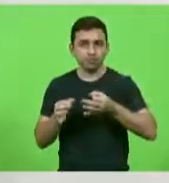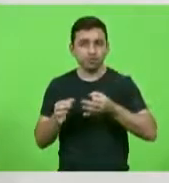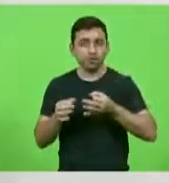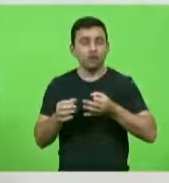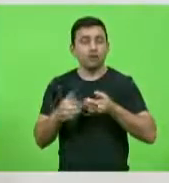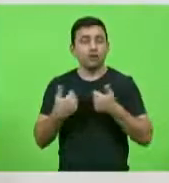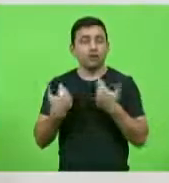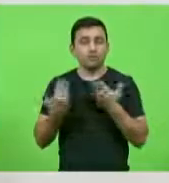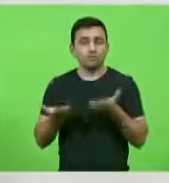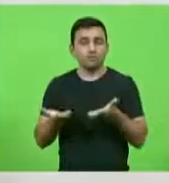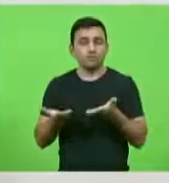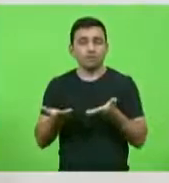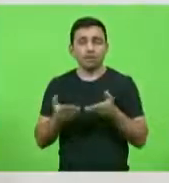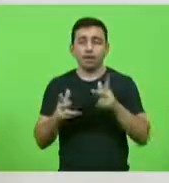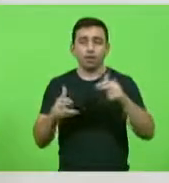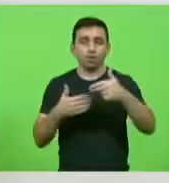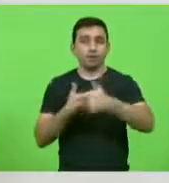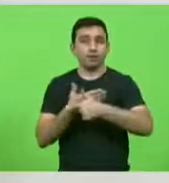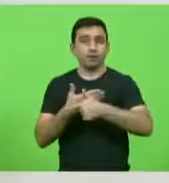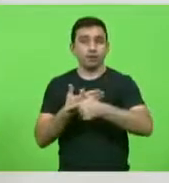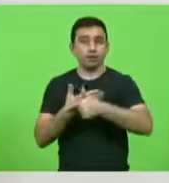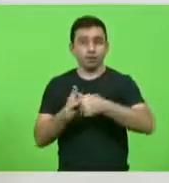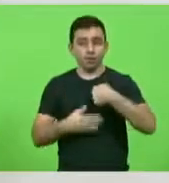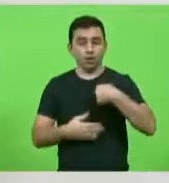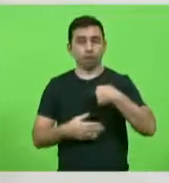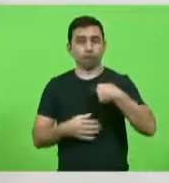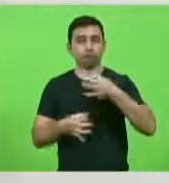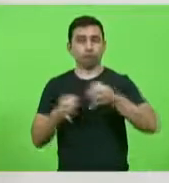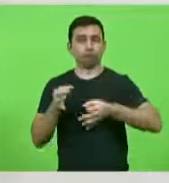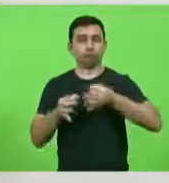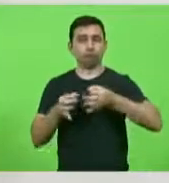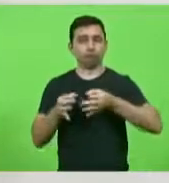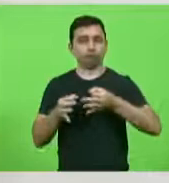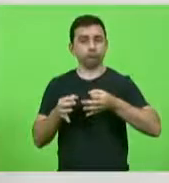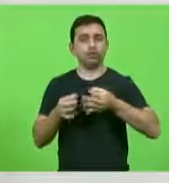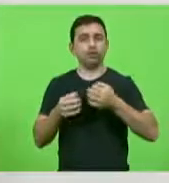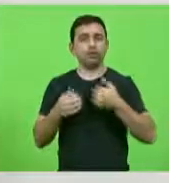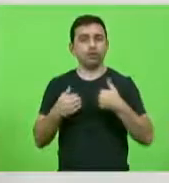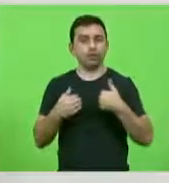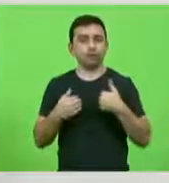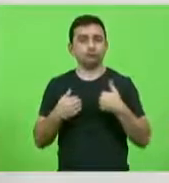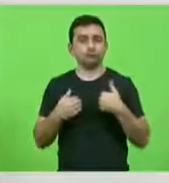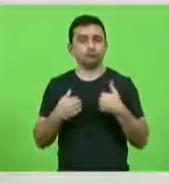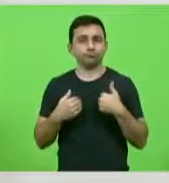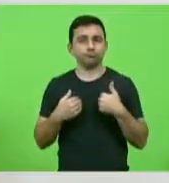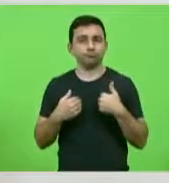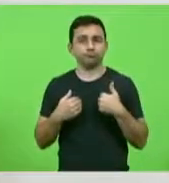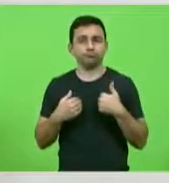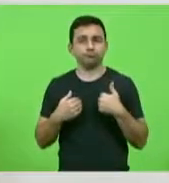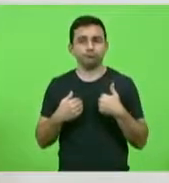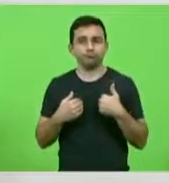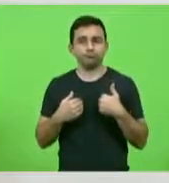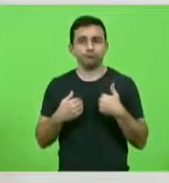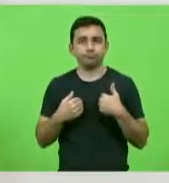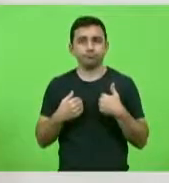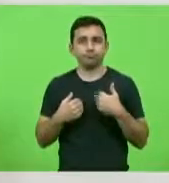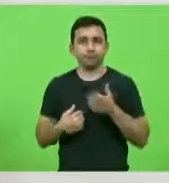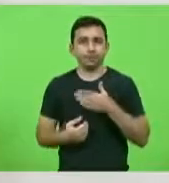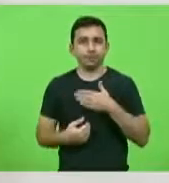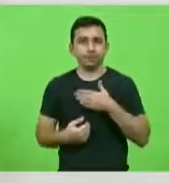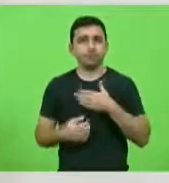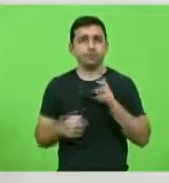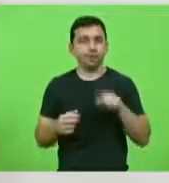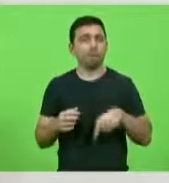de juiz. e tenho exercido um papel que demanda muita